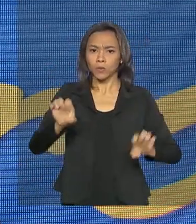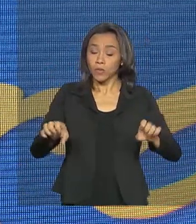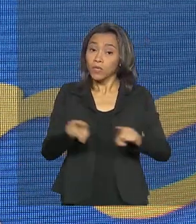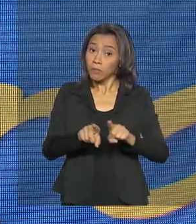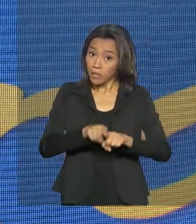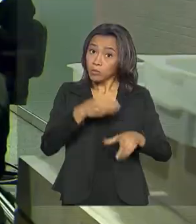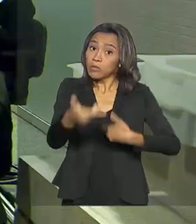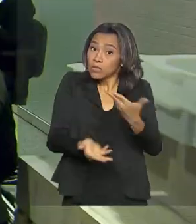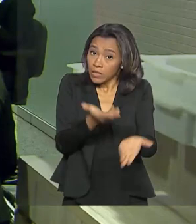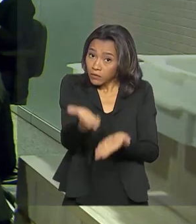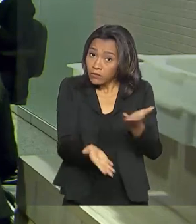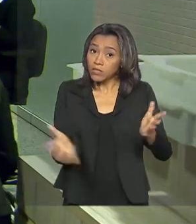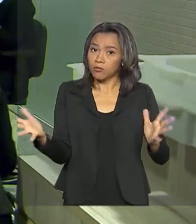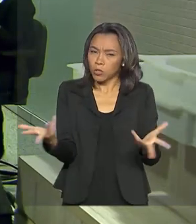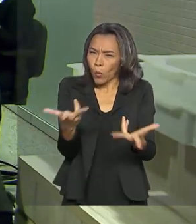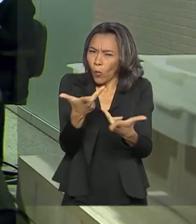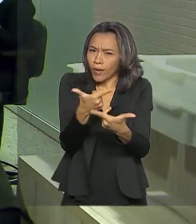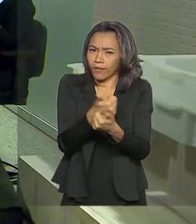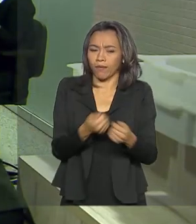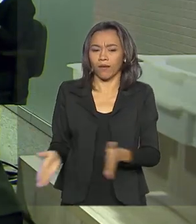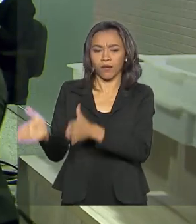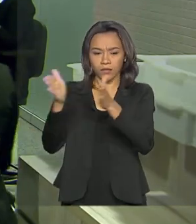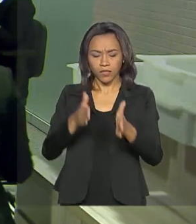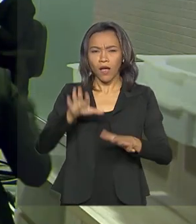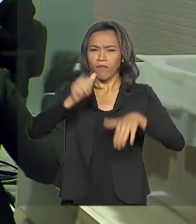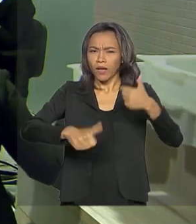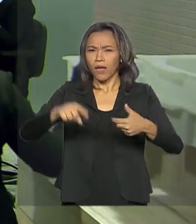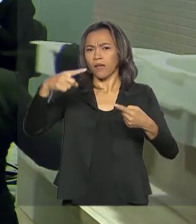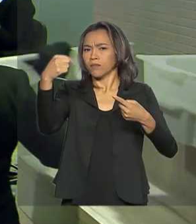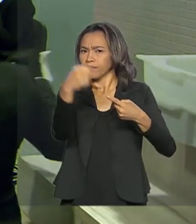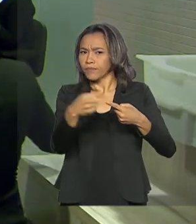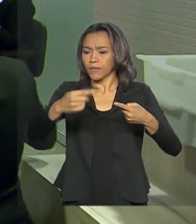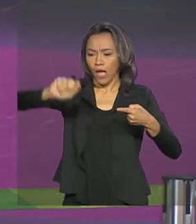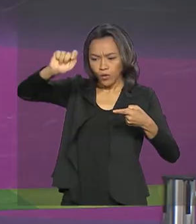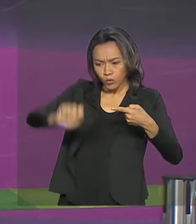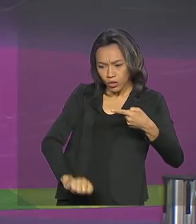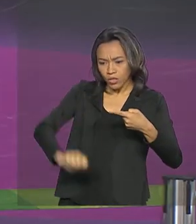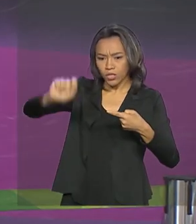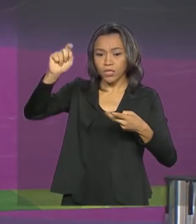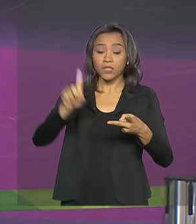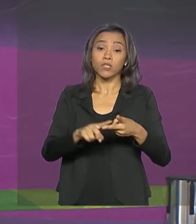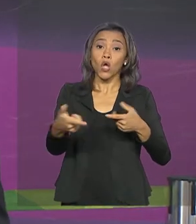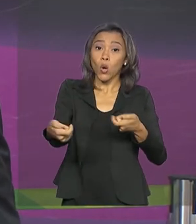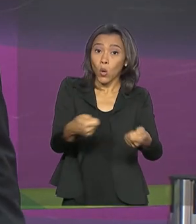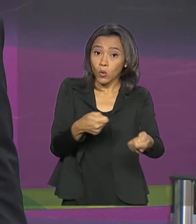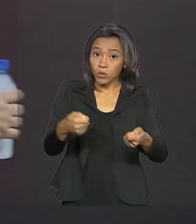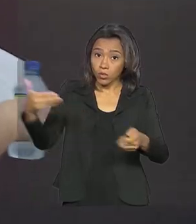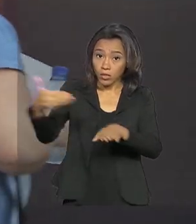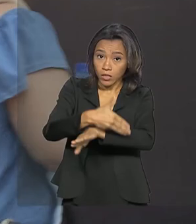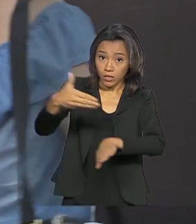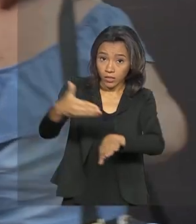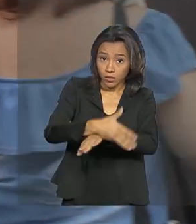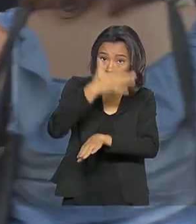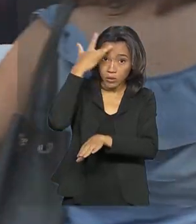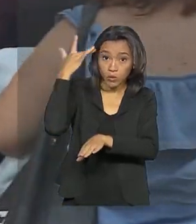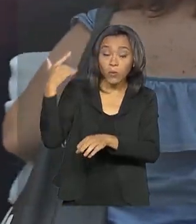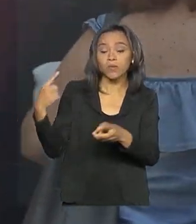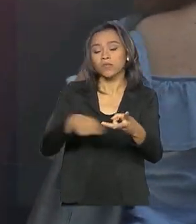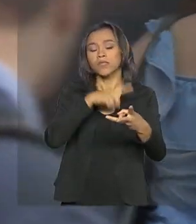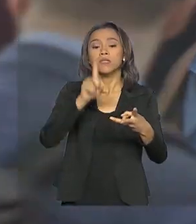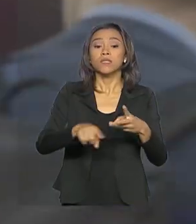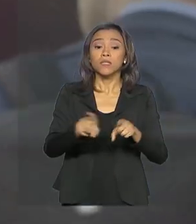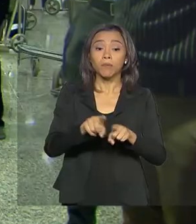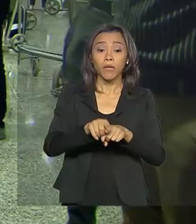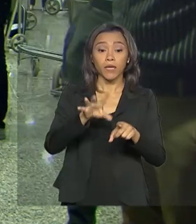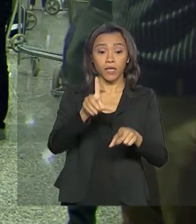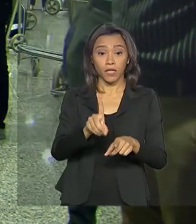público de qualidade. Foram avaliados indicadores como raio-x e controle migratório e aduaneiro mais